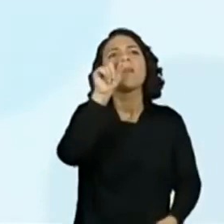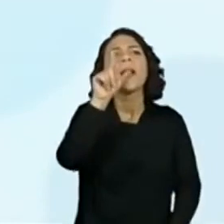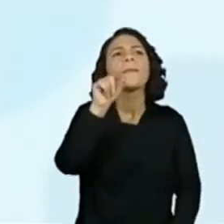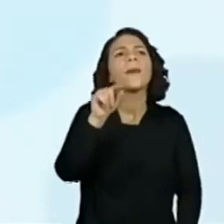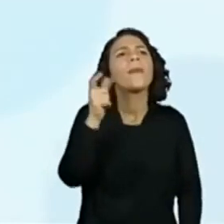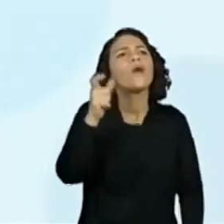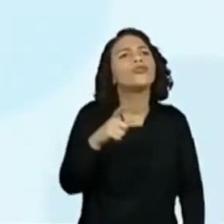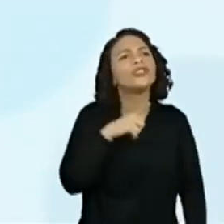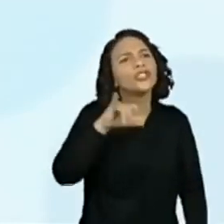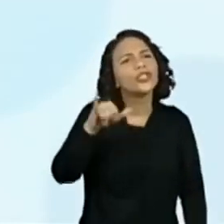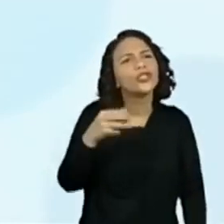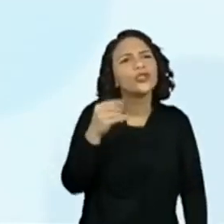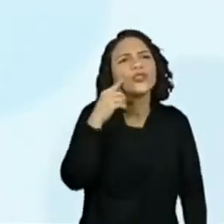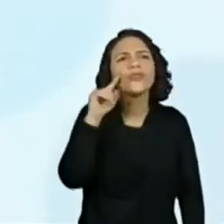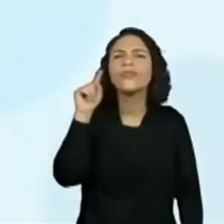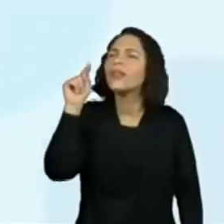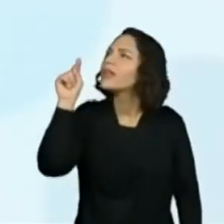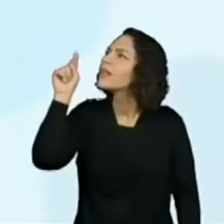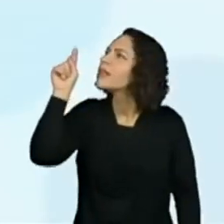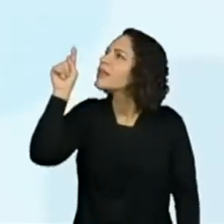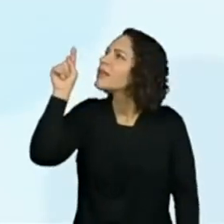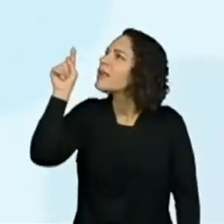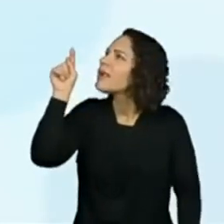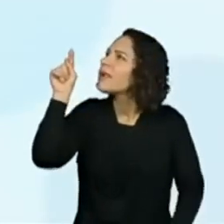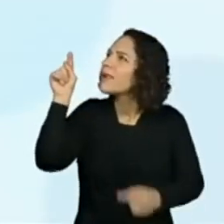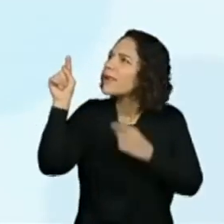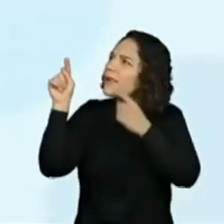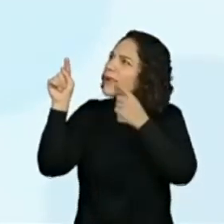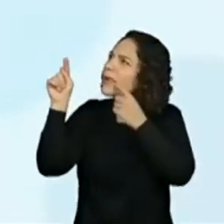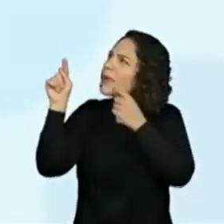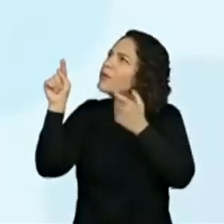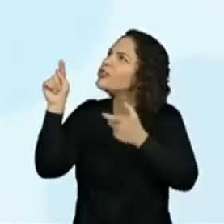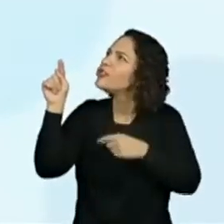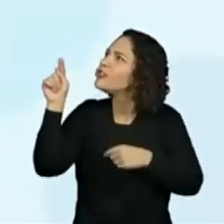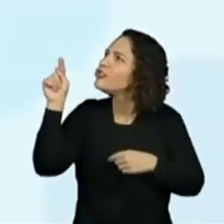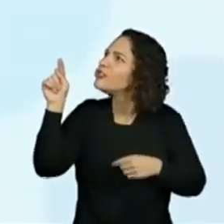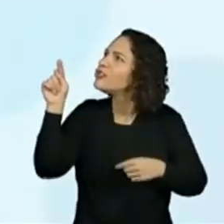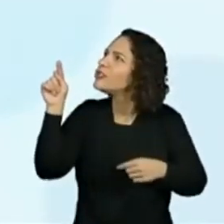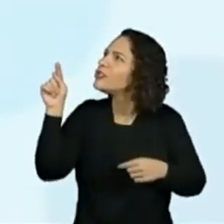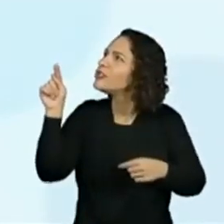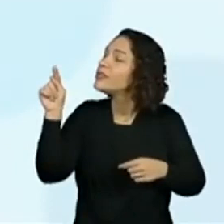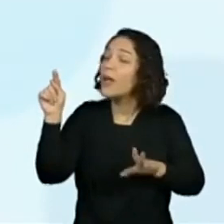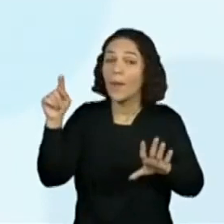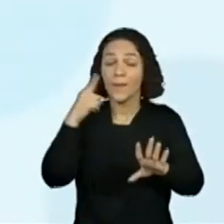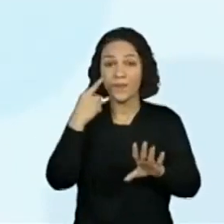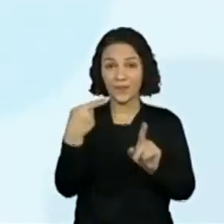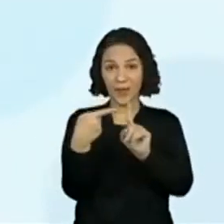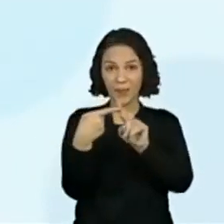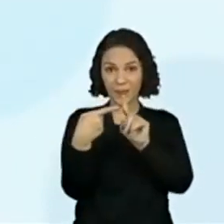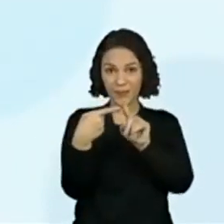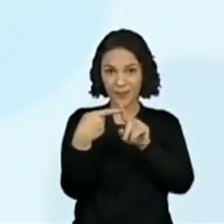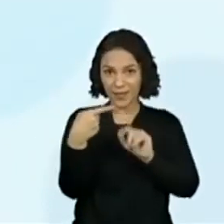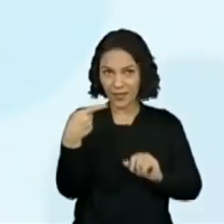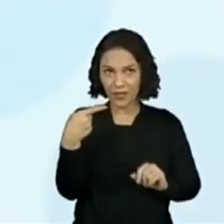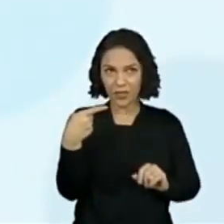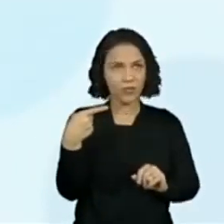onde tem o Jô. Ah. O Joelson, da Joyce e do João. Ó, no primeiro título que está aparecendo, não aparece o